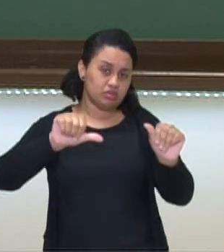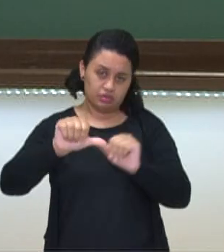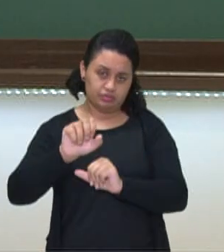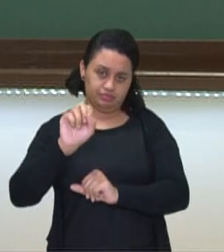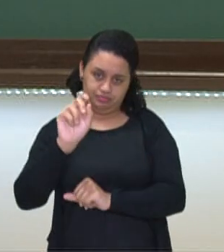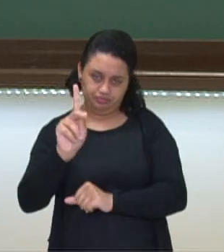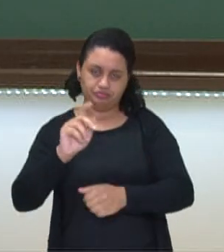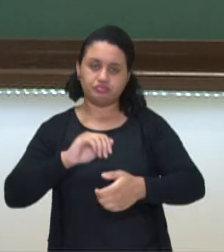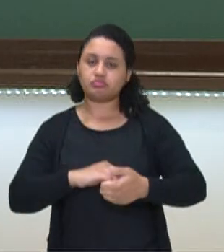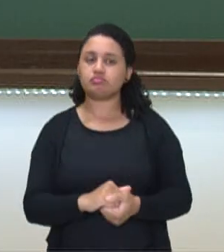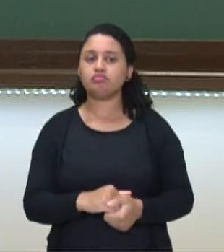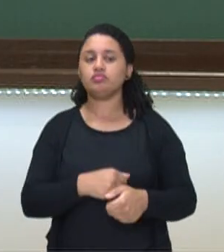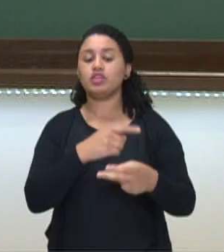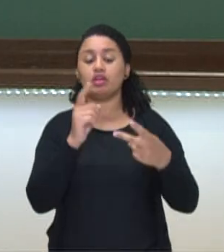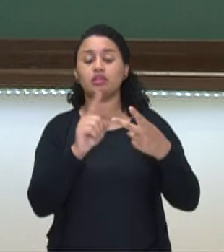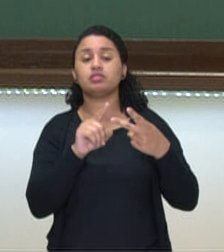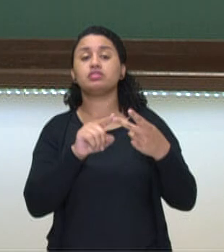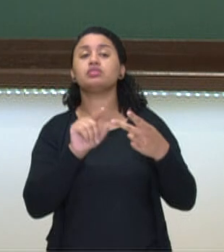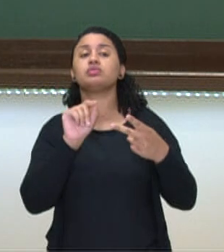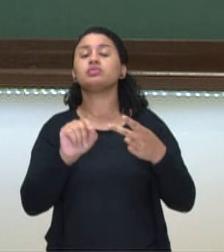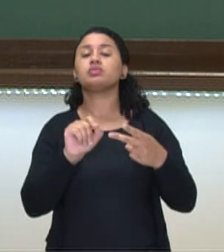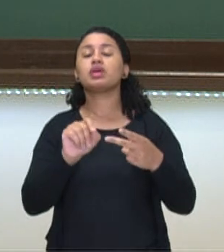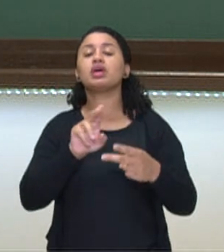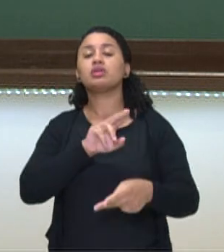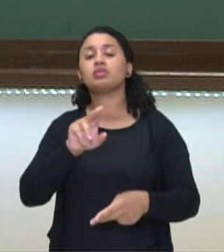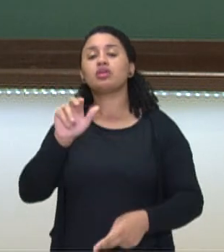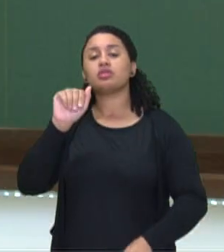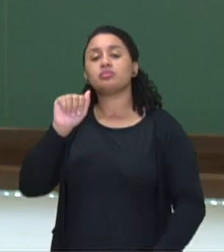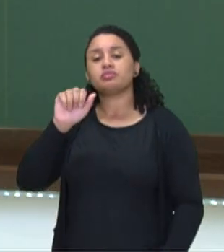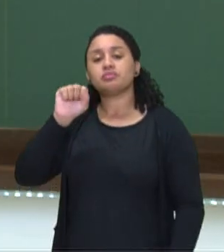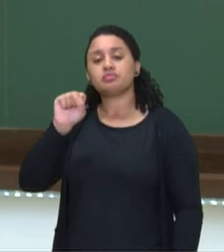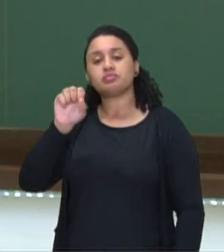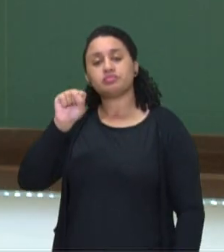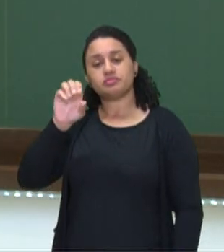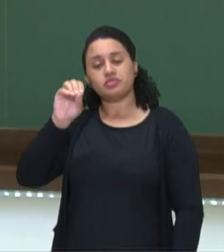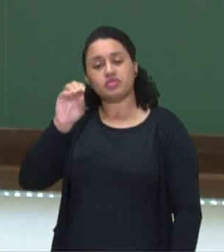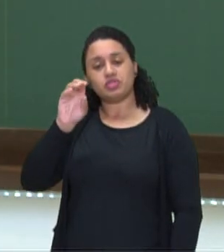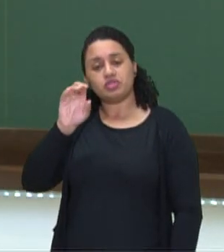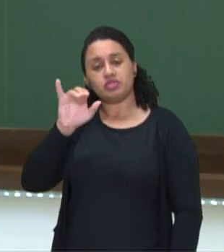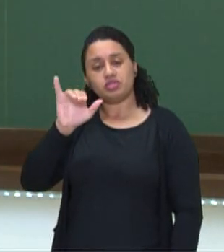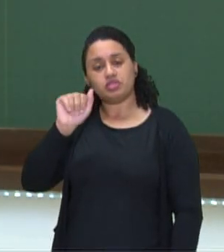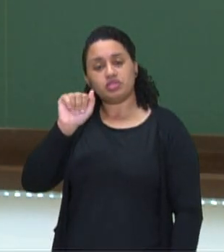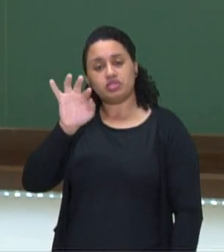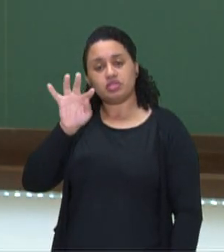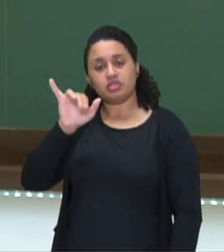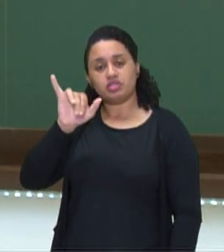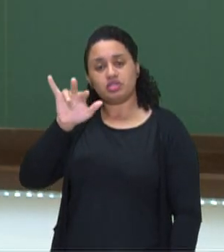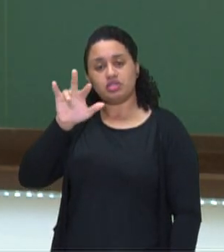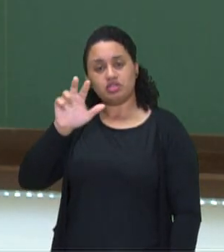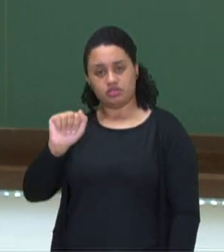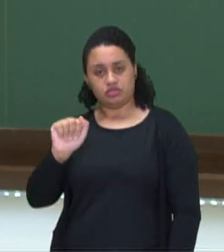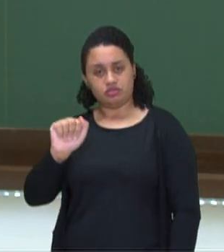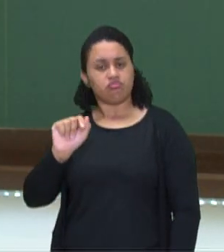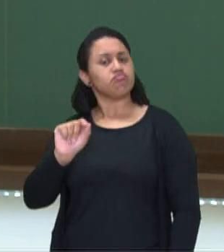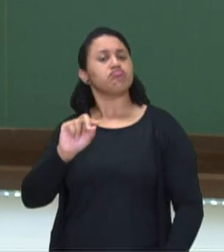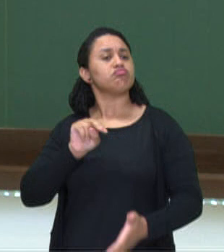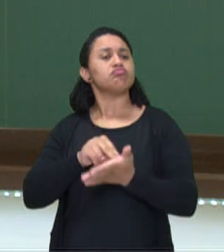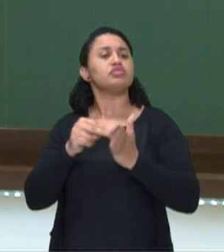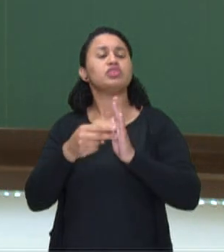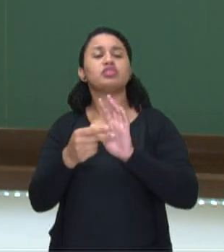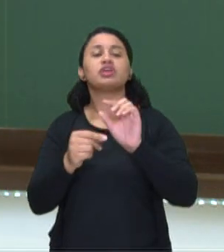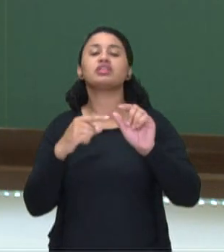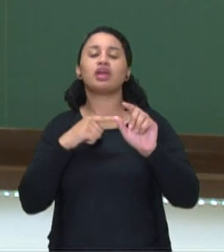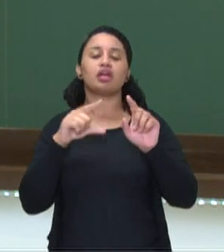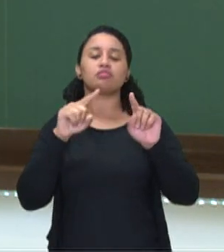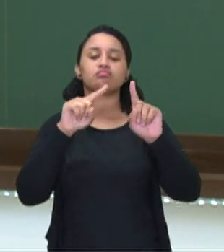E a segunda propriedade? Associativa. A propriedade associativa, ela vem com esses sinais aqui,